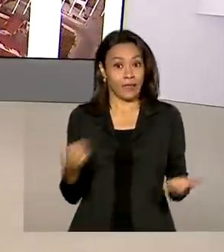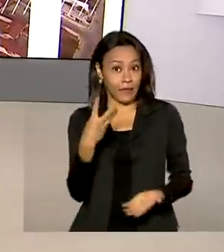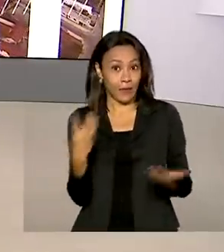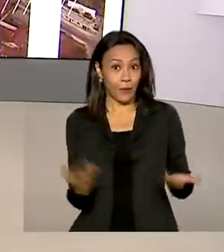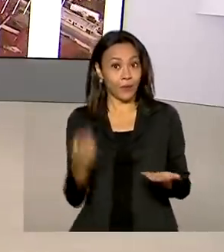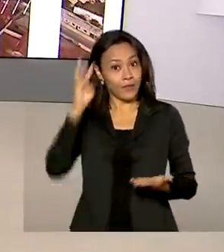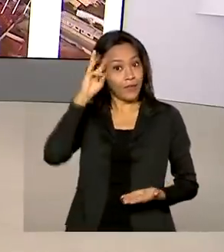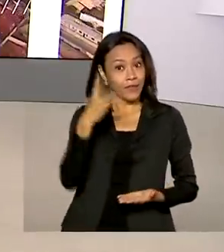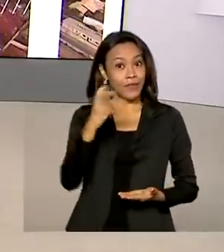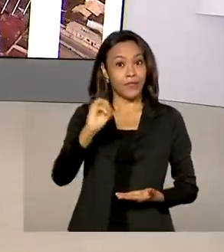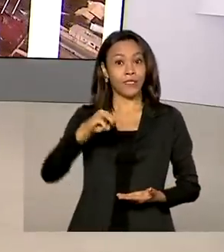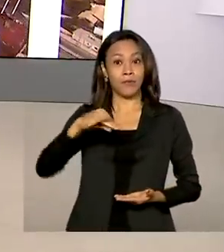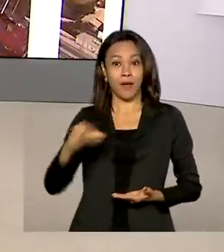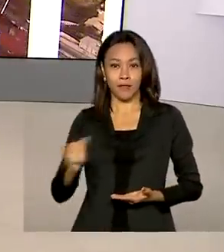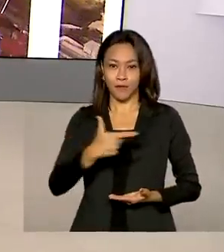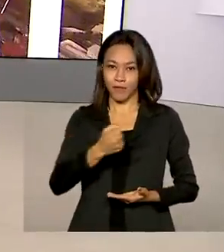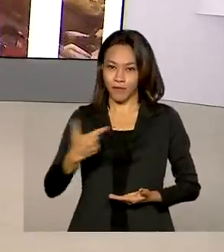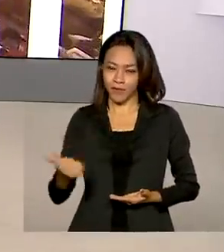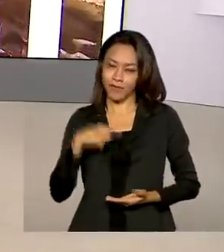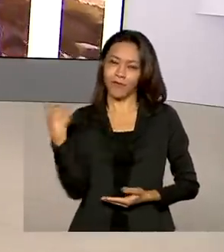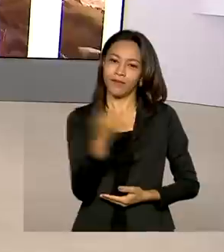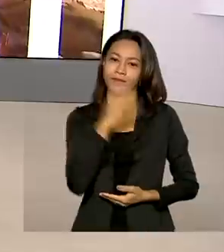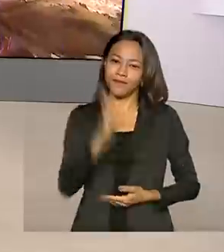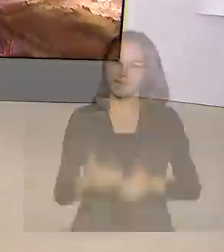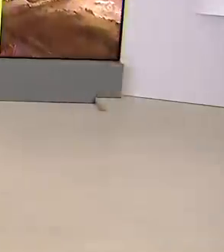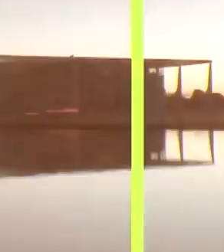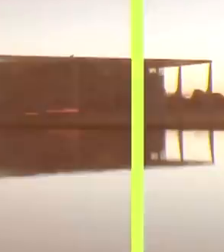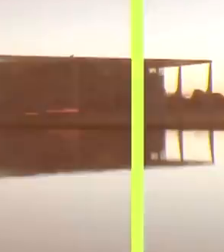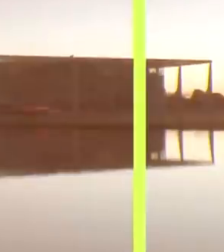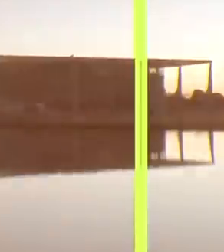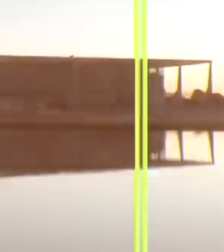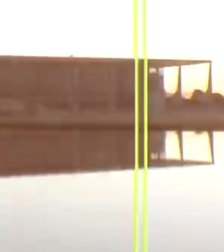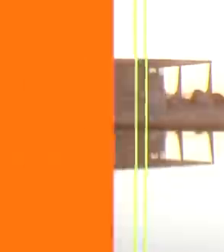março de 2021, o Brasil em Dia já está no ar.